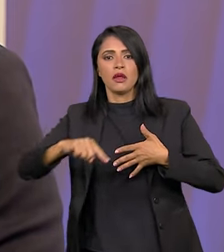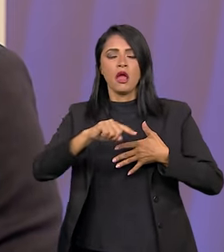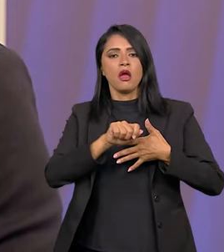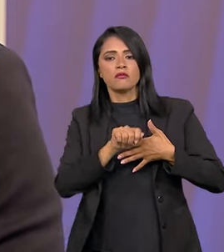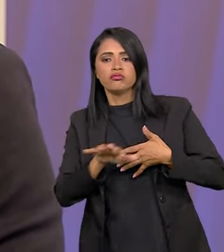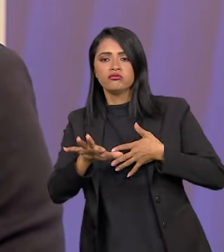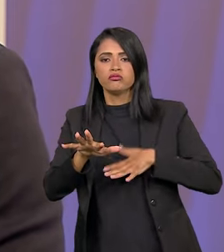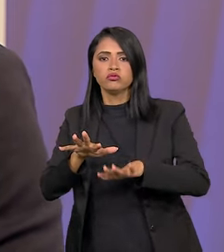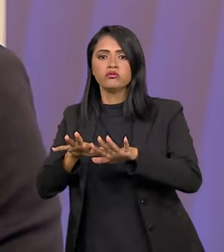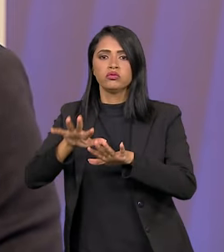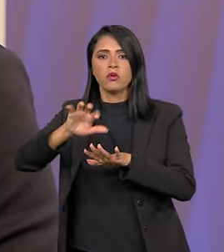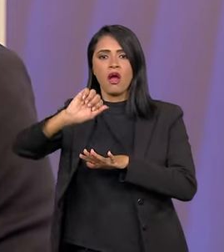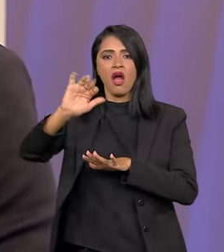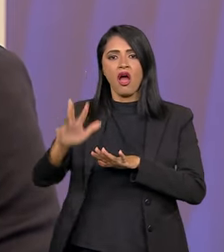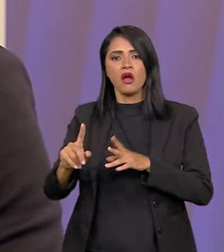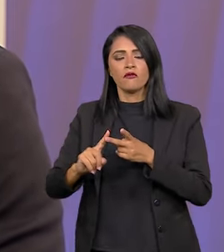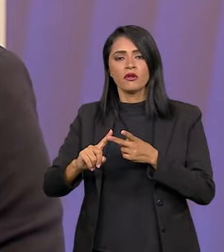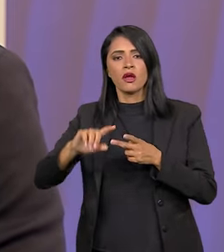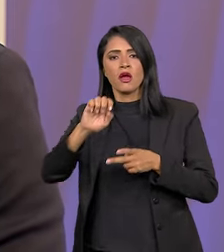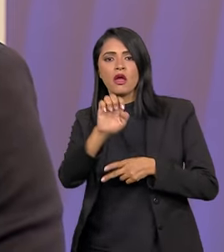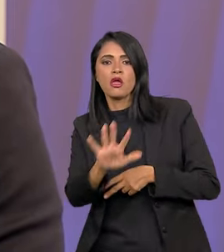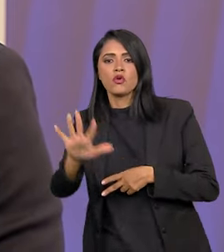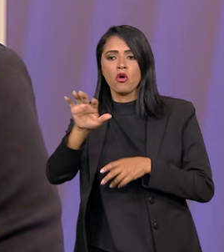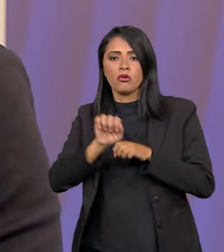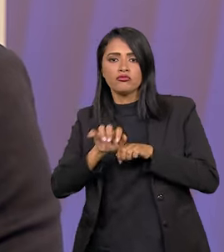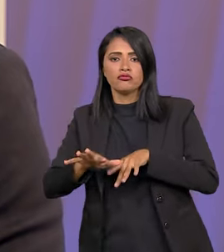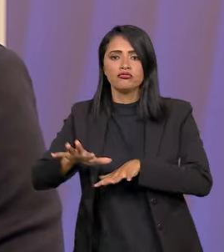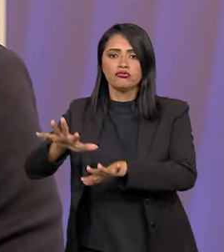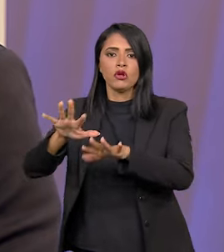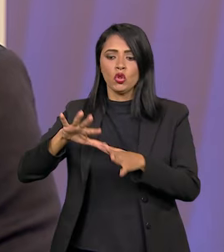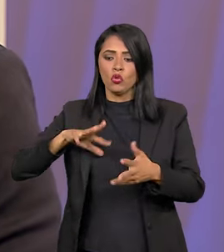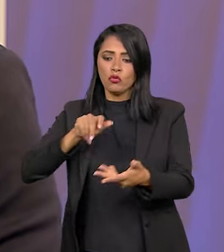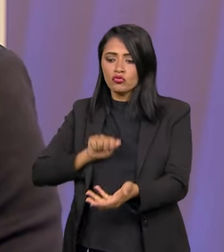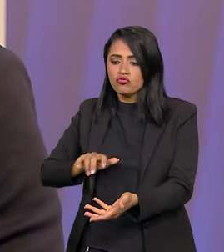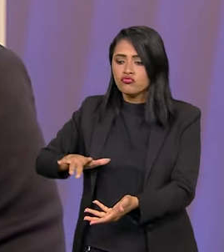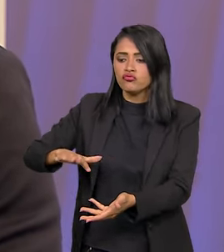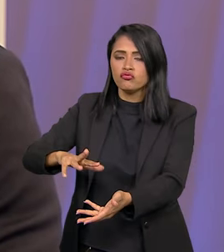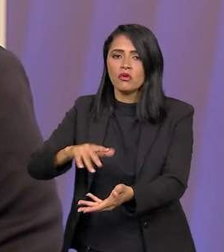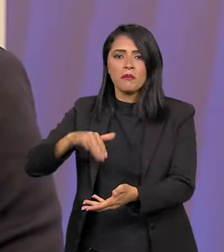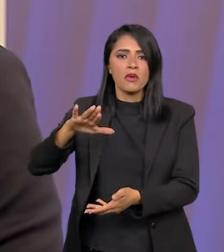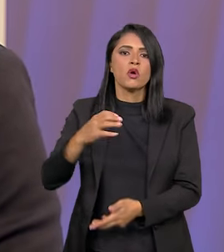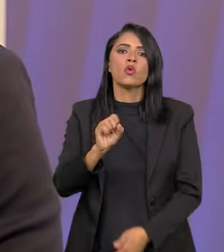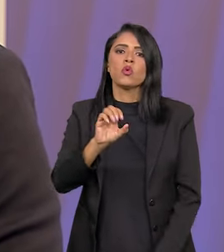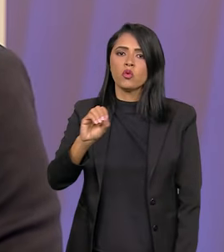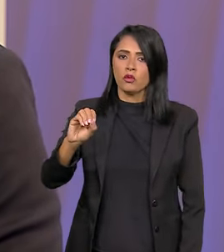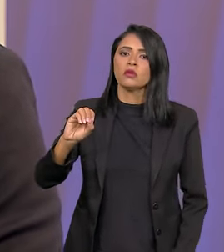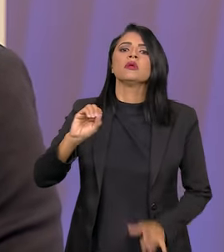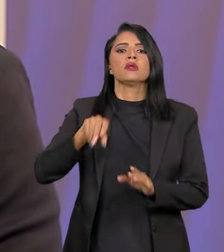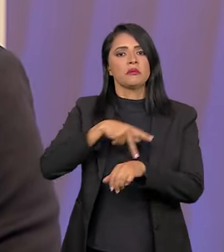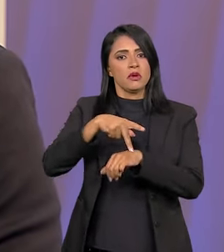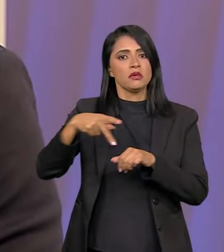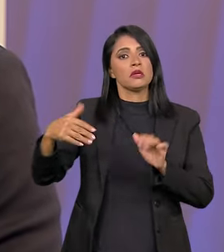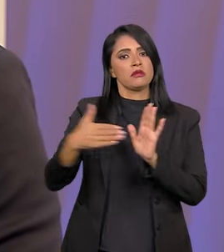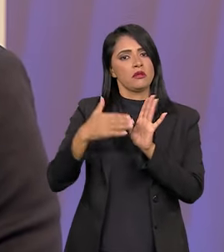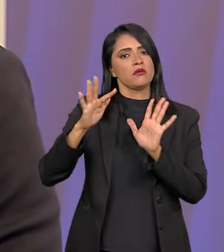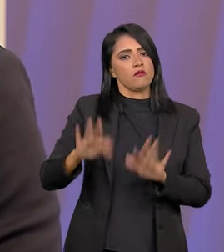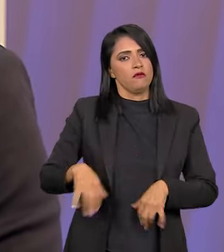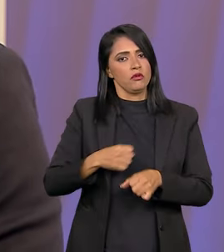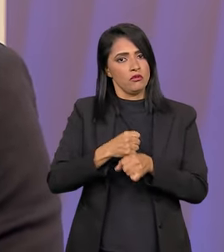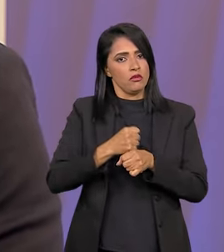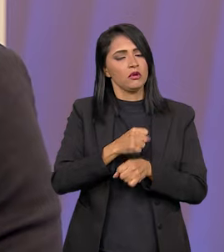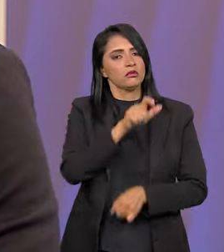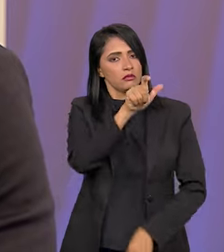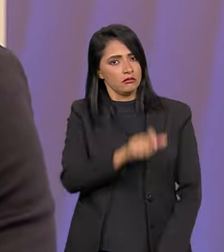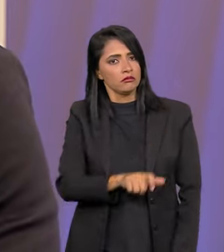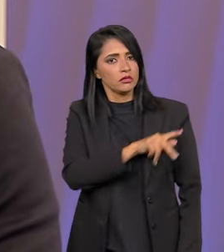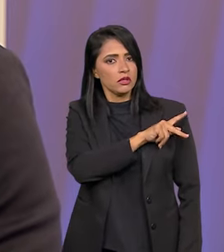Latina, e aí expandir para a África, Europa e todo o mundo, e chegar ao alcance de mais de 80 países até o fim do ano.